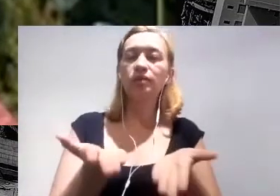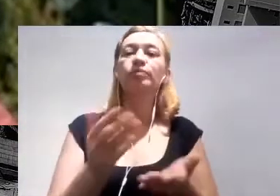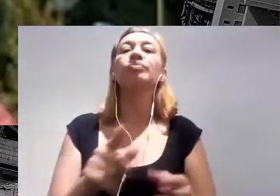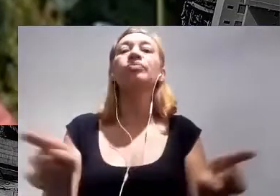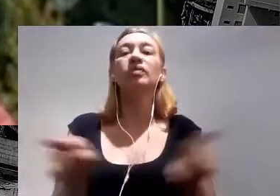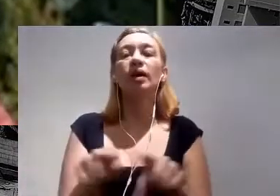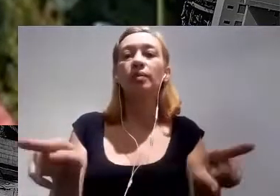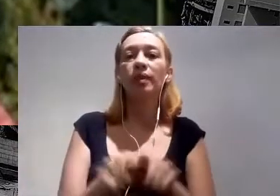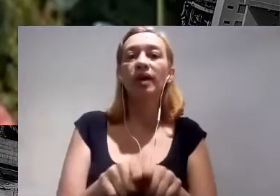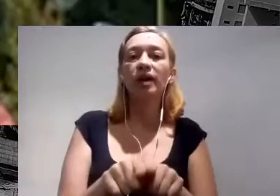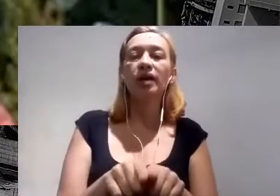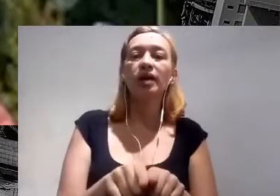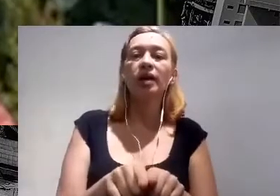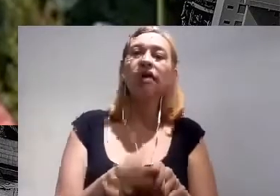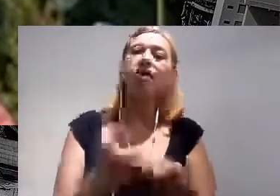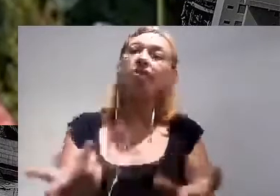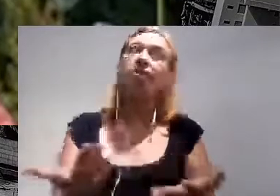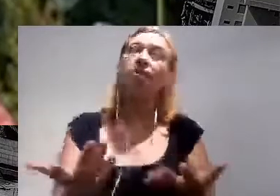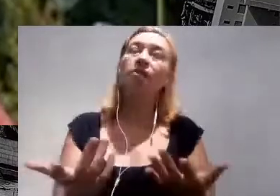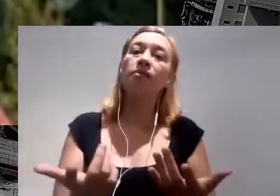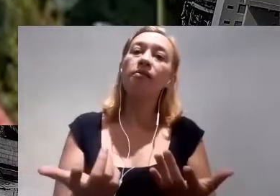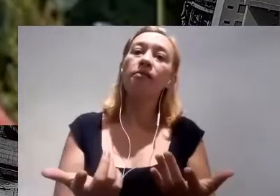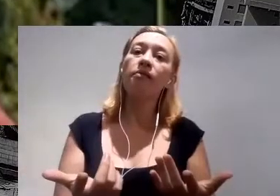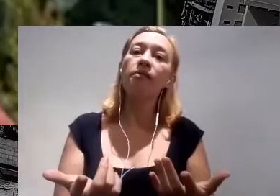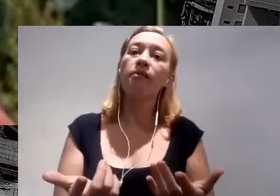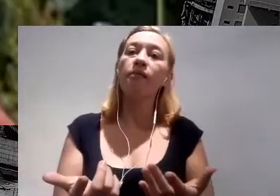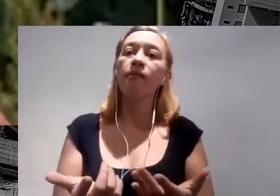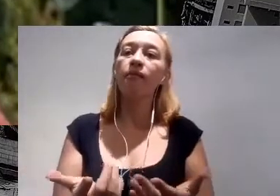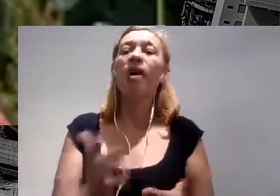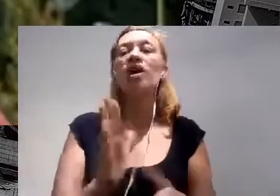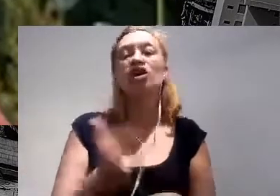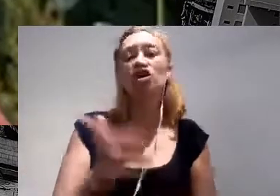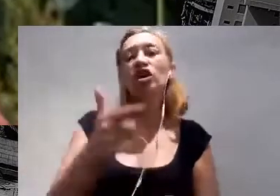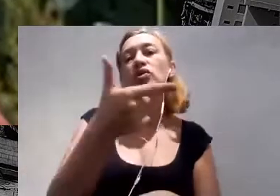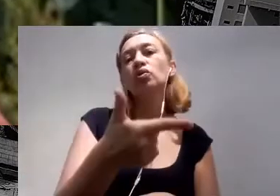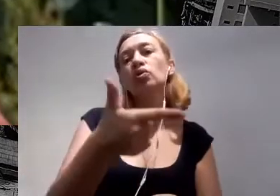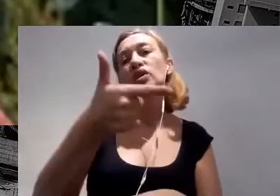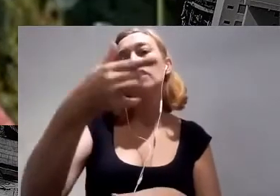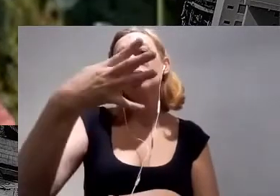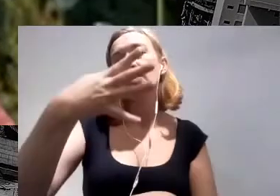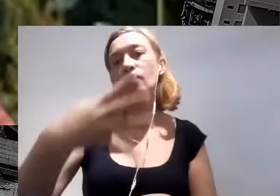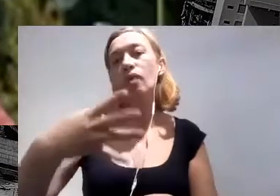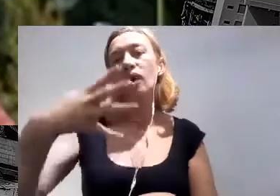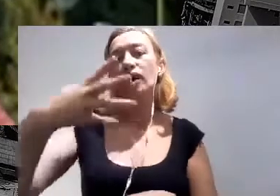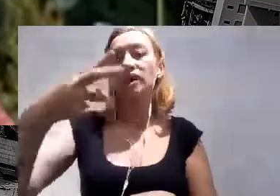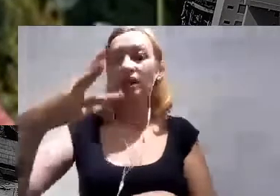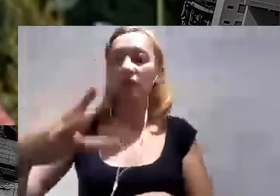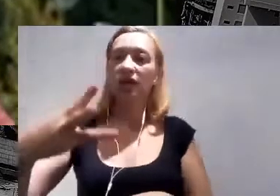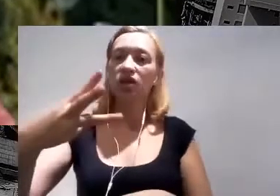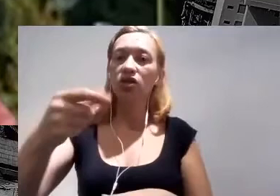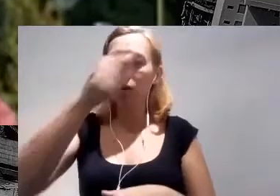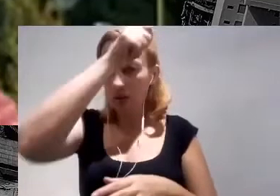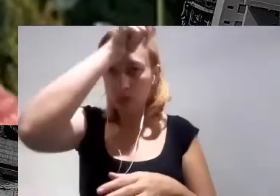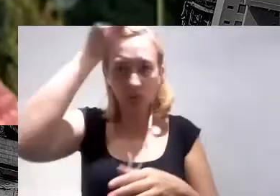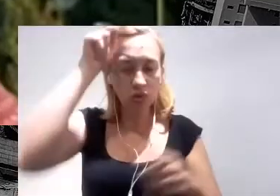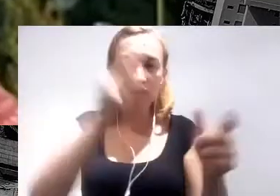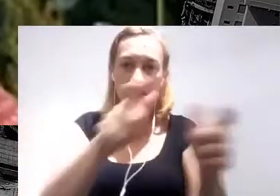uma abrangência, atualmente já são 243 municípios incorporando.